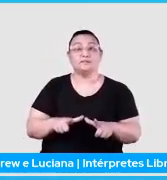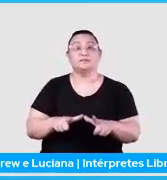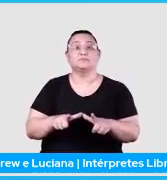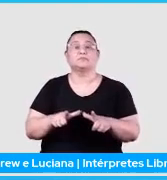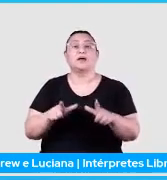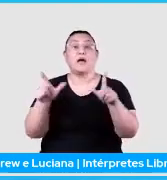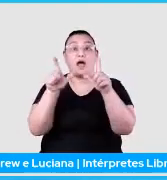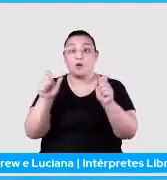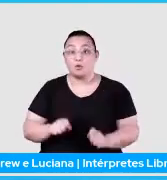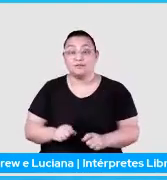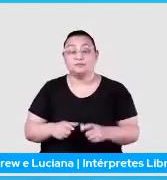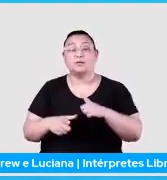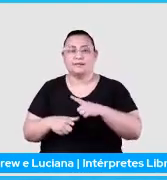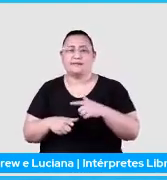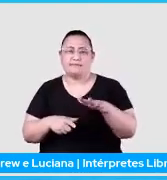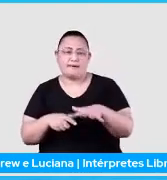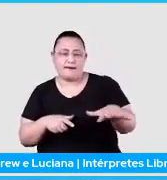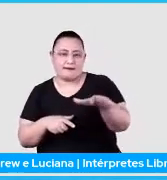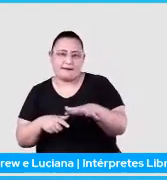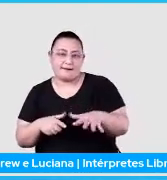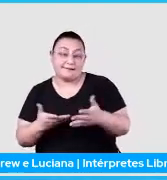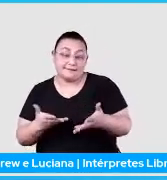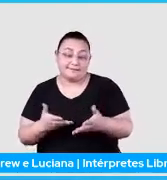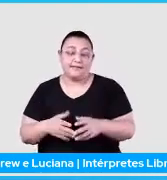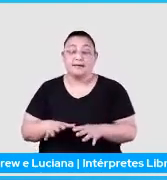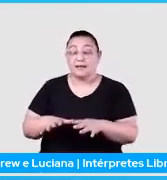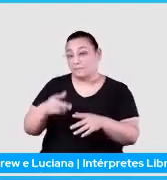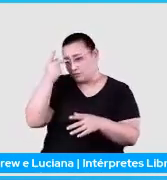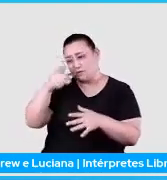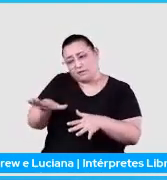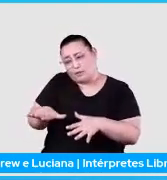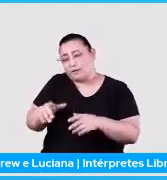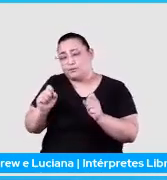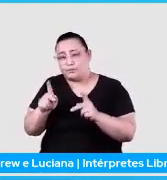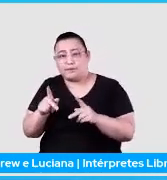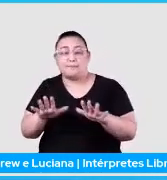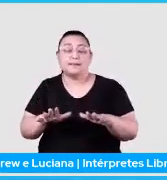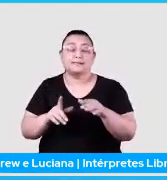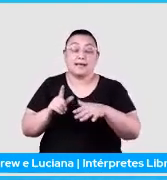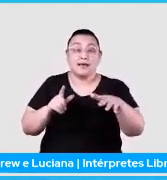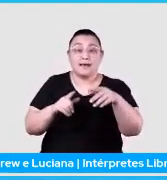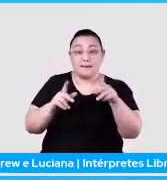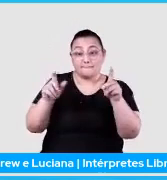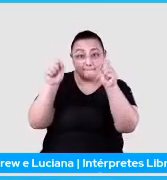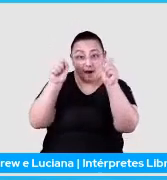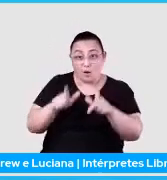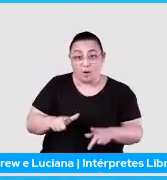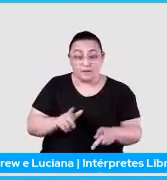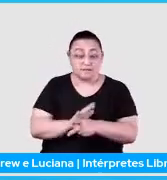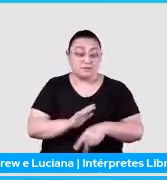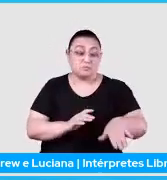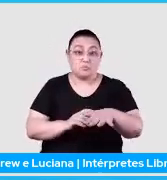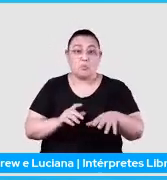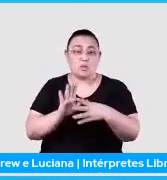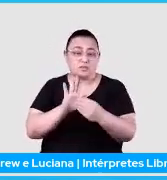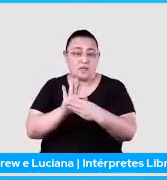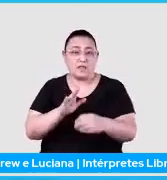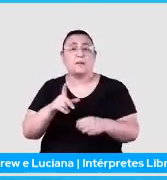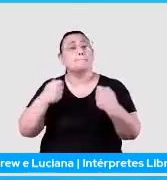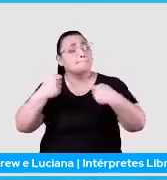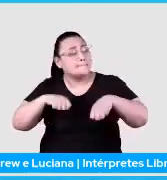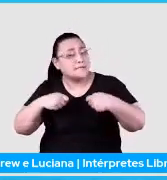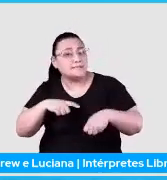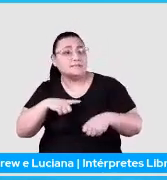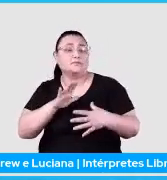provavelmente vai ver muita gente que não é da área, mas na parte dos algoritmos, na parte dos modelos, a gente precisa de um